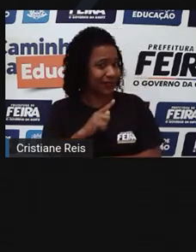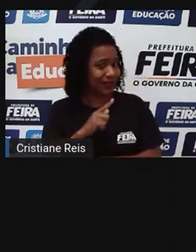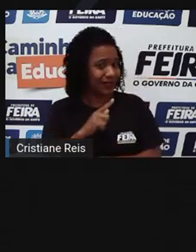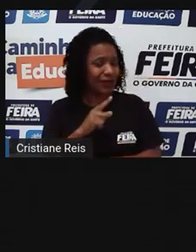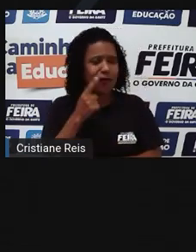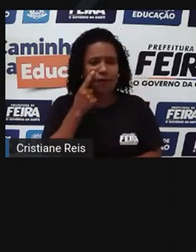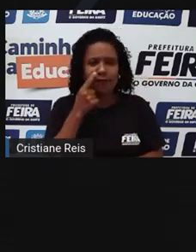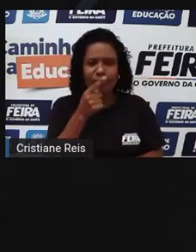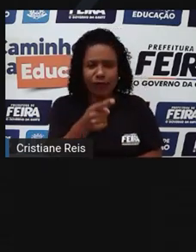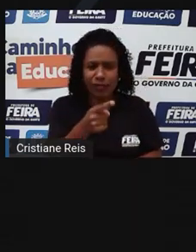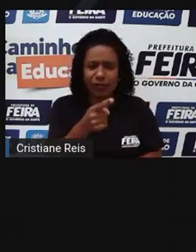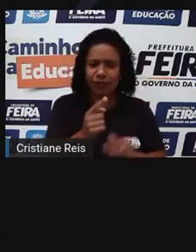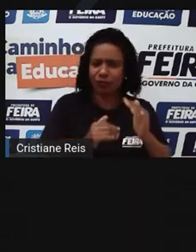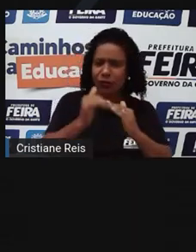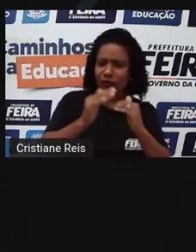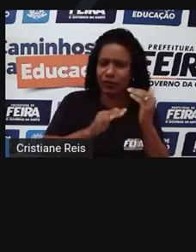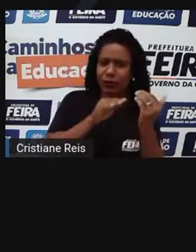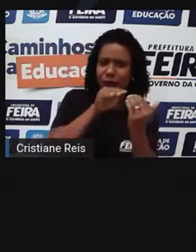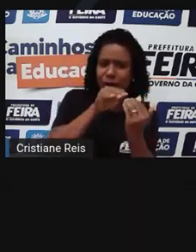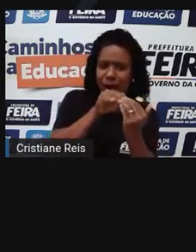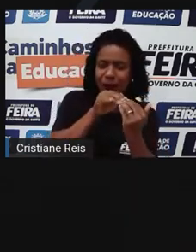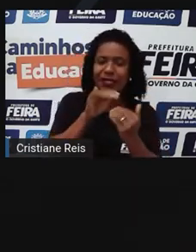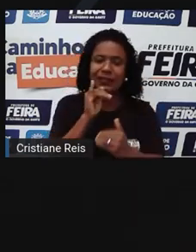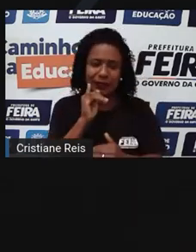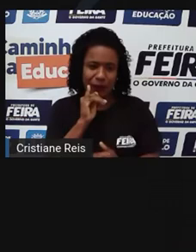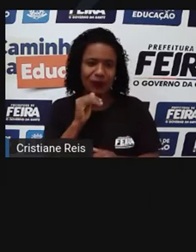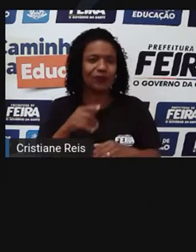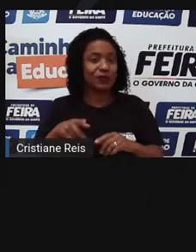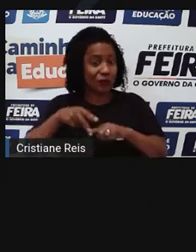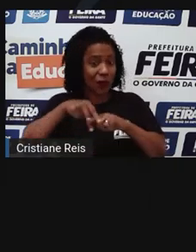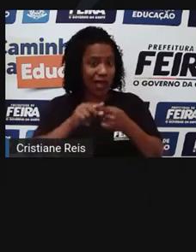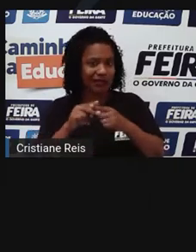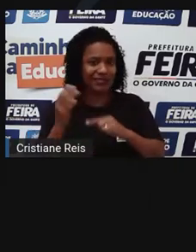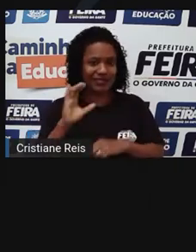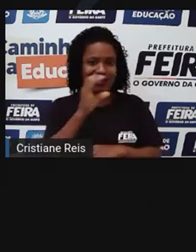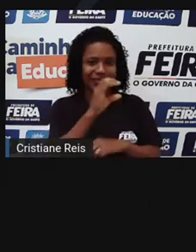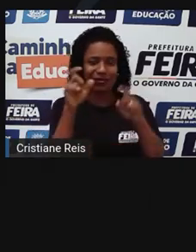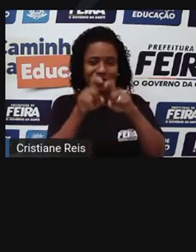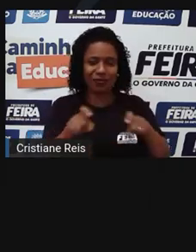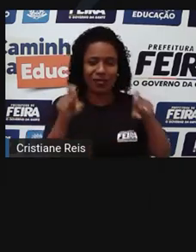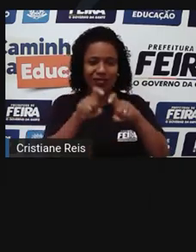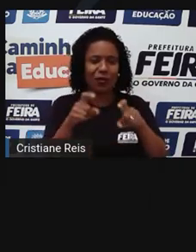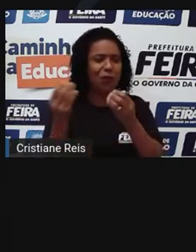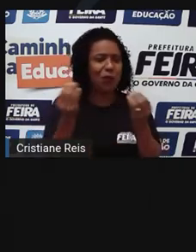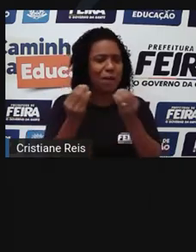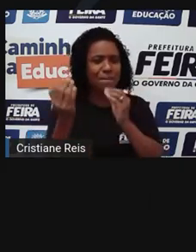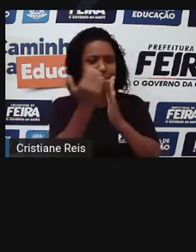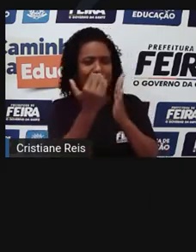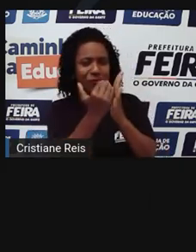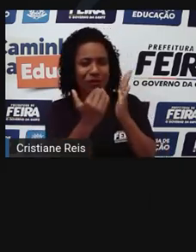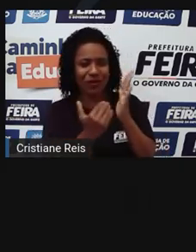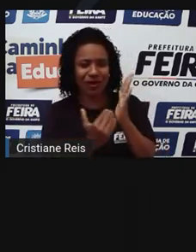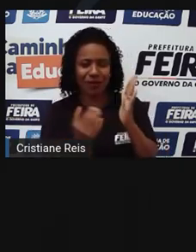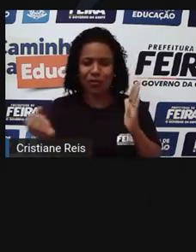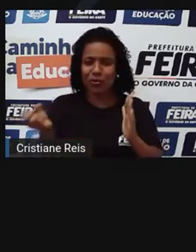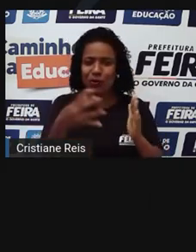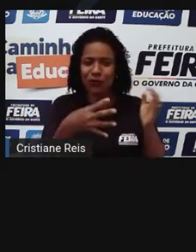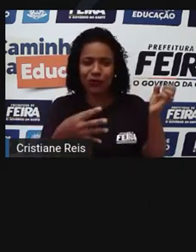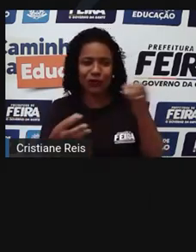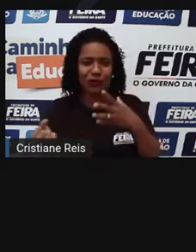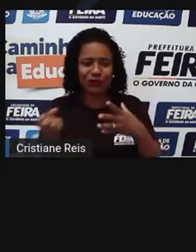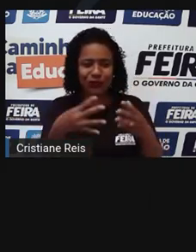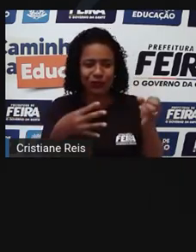escolheu. Se deseja cursar ciência da computação, por exemplo, pesquise sobre novas técnicas e programas no mercado. Quais